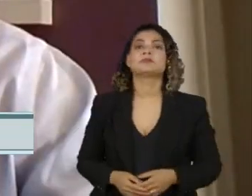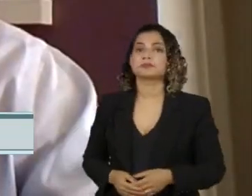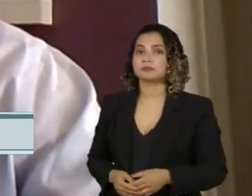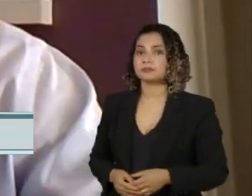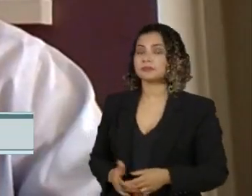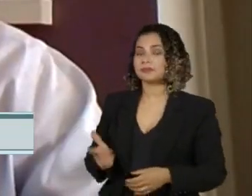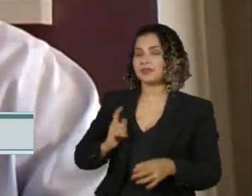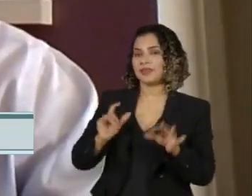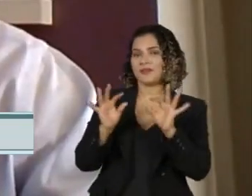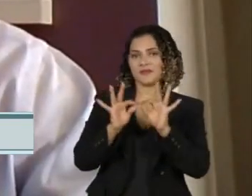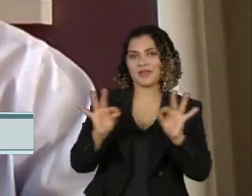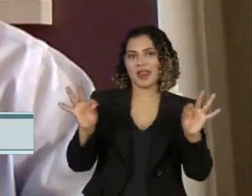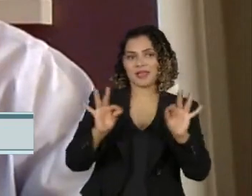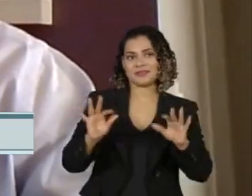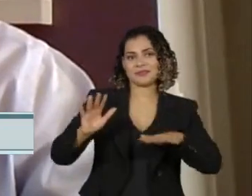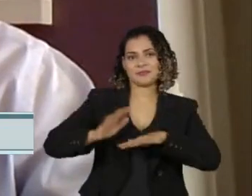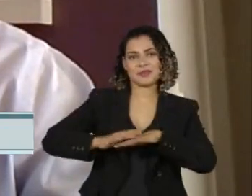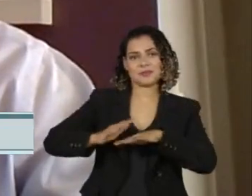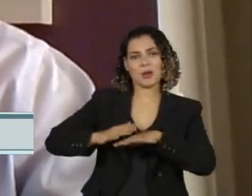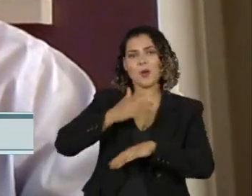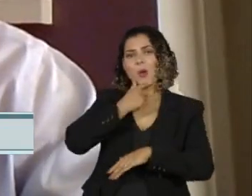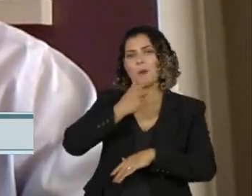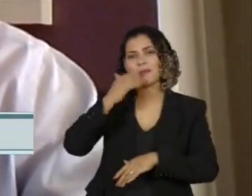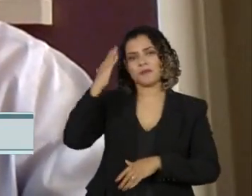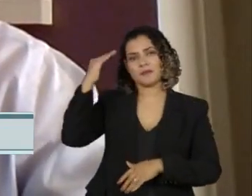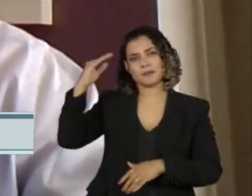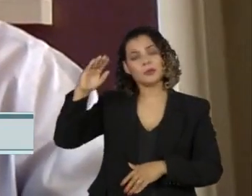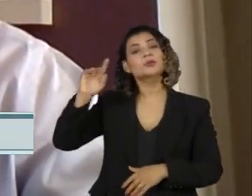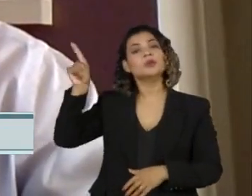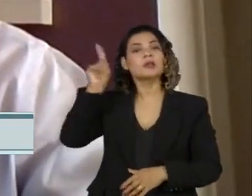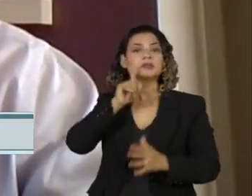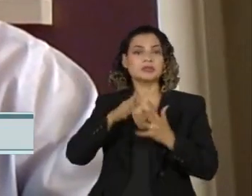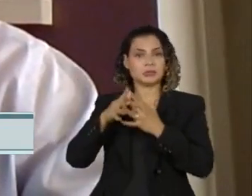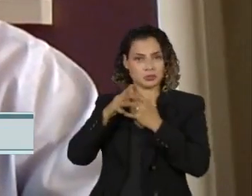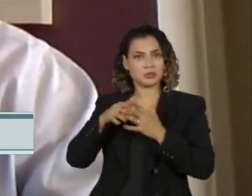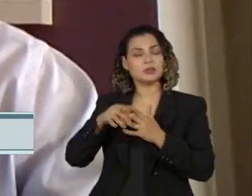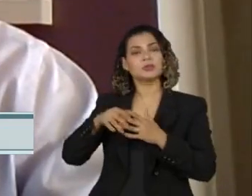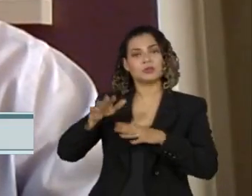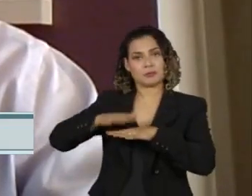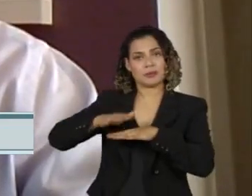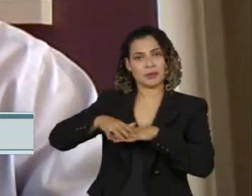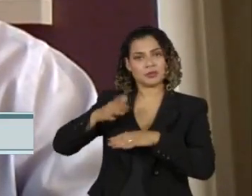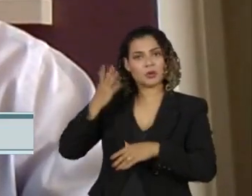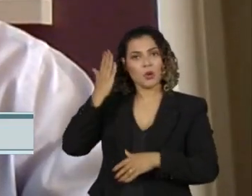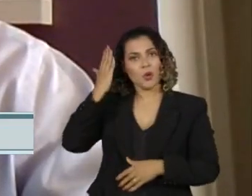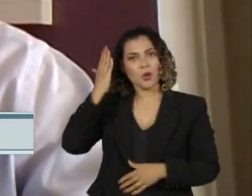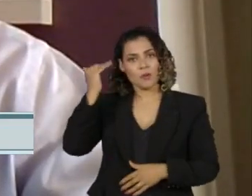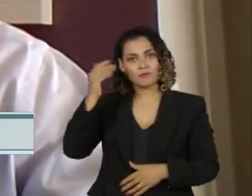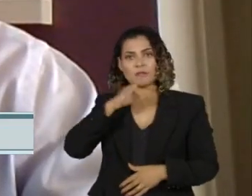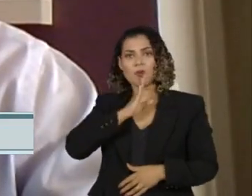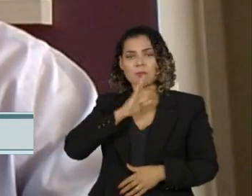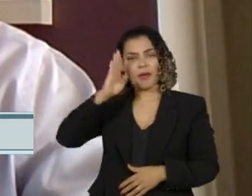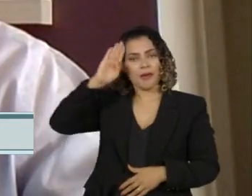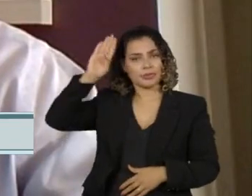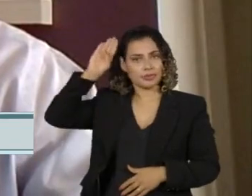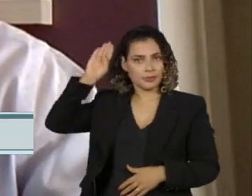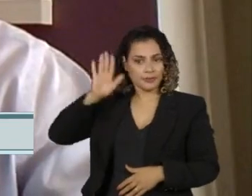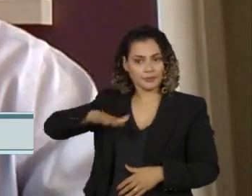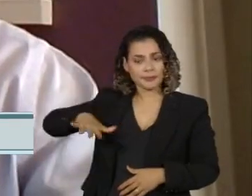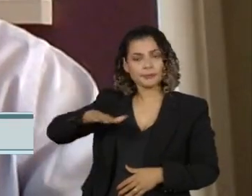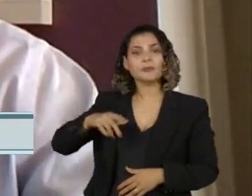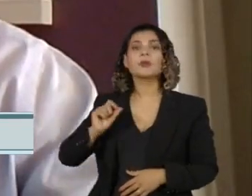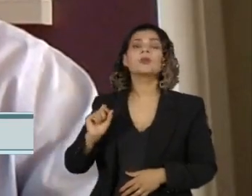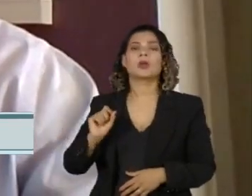frase de um matemático já falecido, americano, que ele diz o seguinte, que o professor deveria preparar o aluno